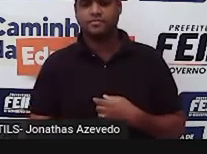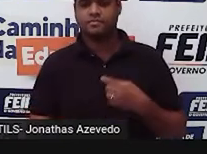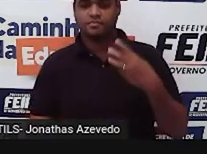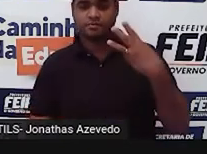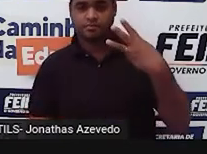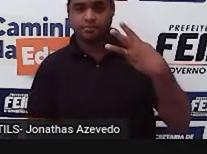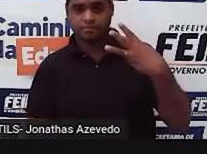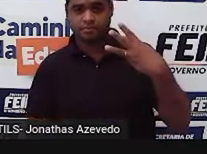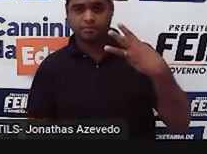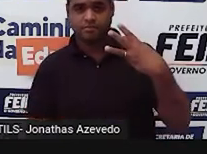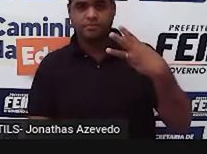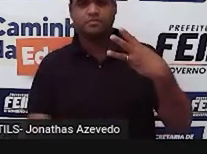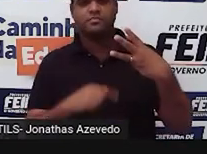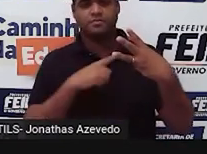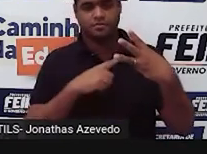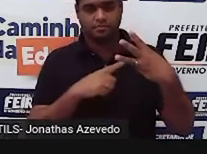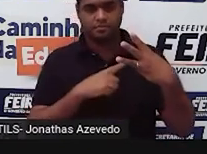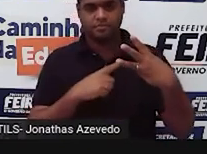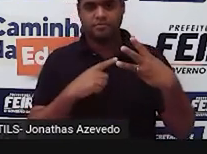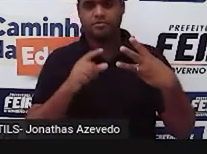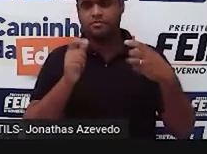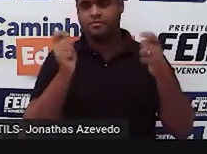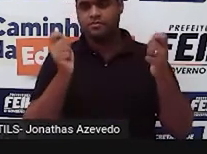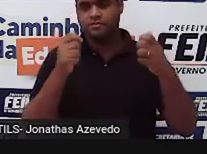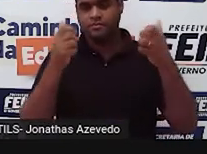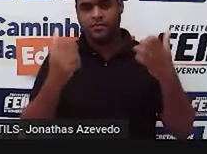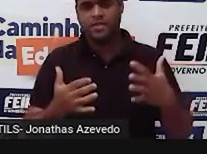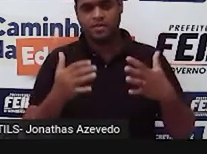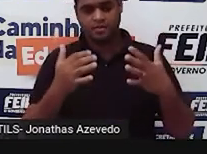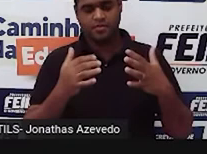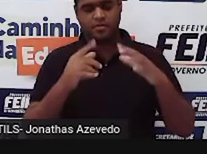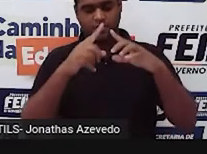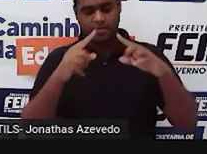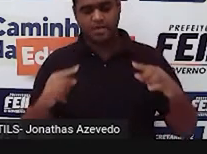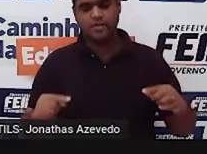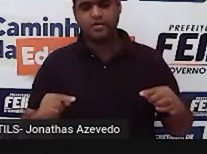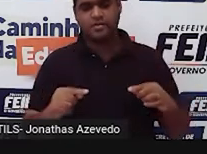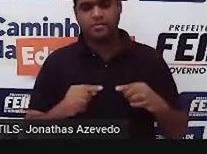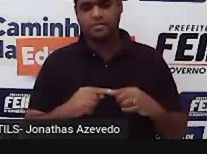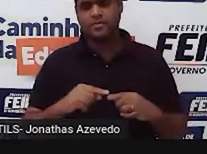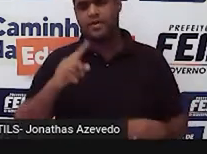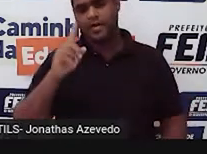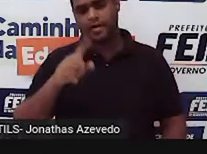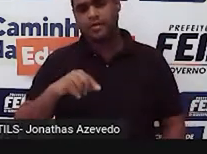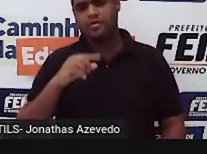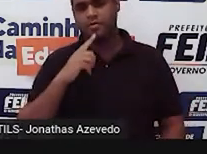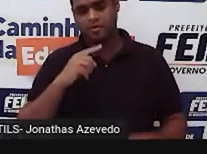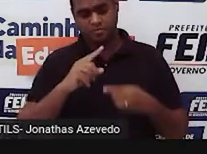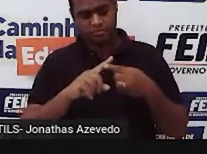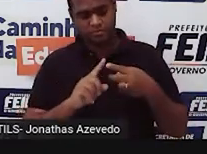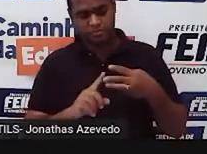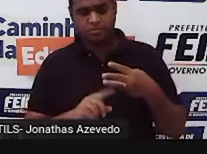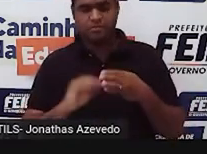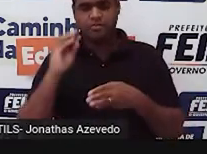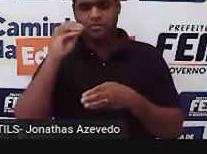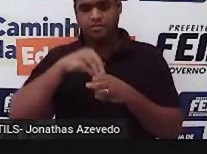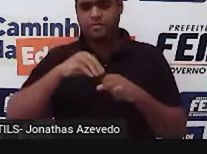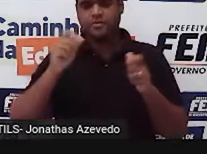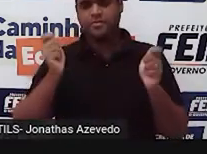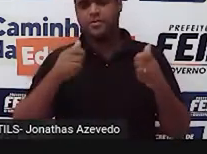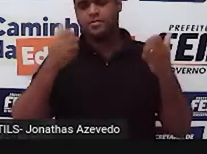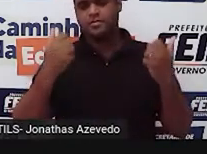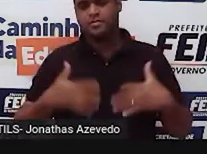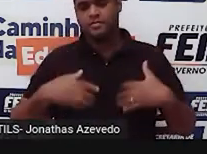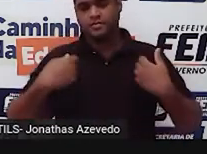três, tá? Então, para ser triângulo acutângulo, os três ângulos lá dentro precisam